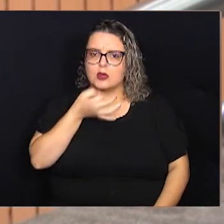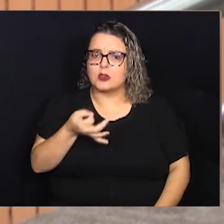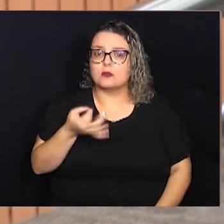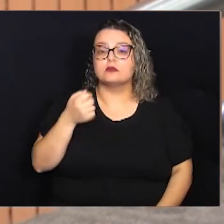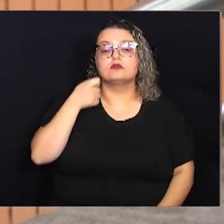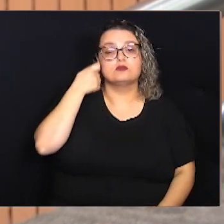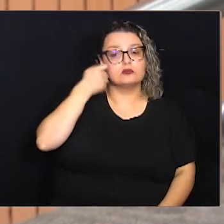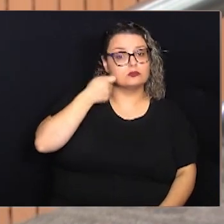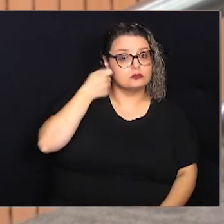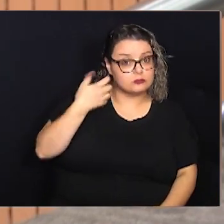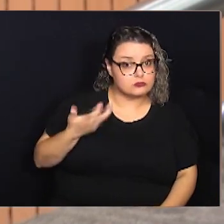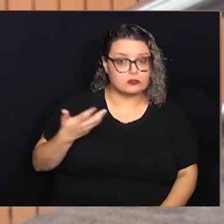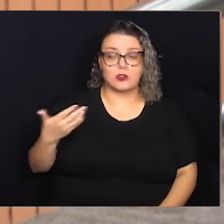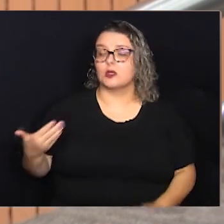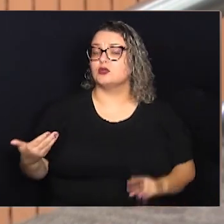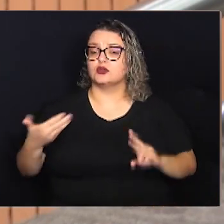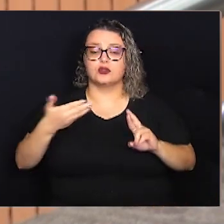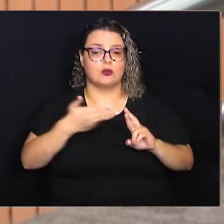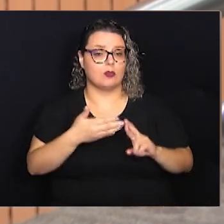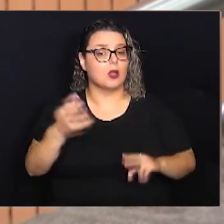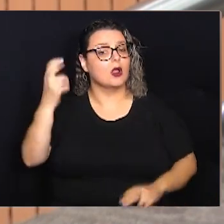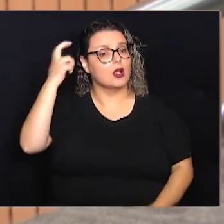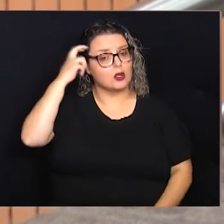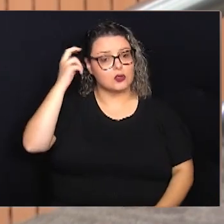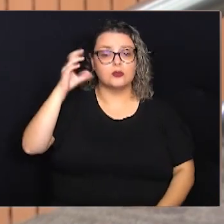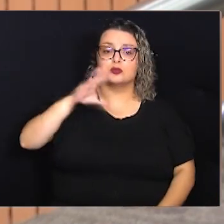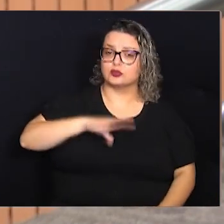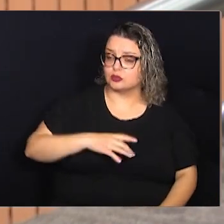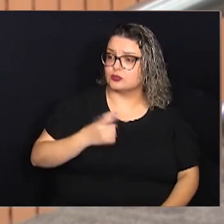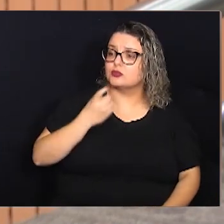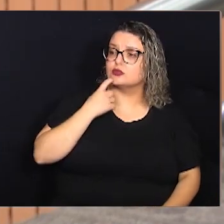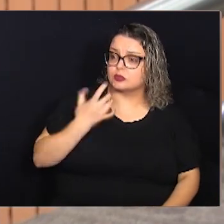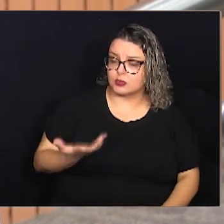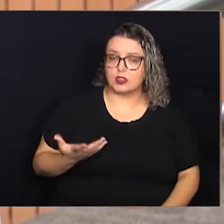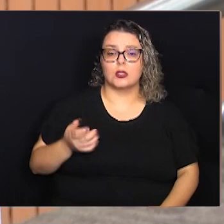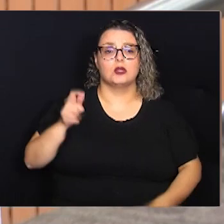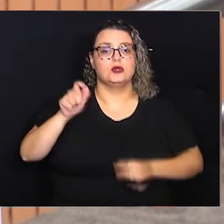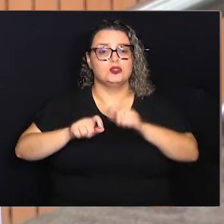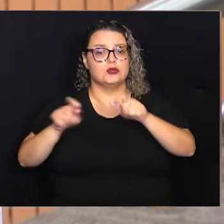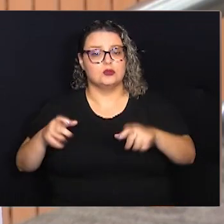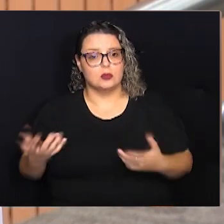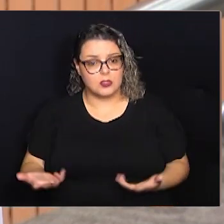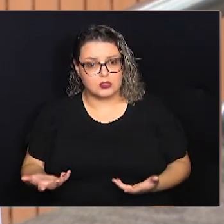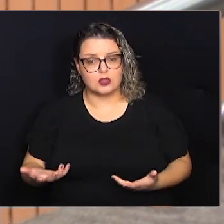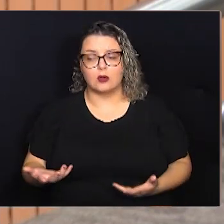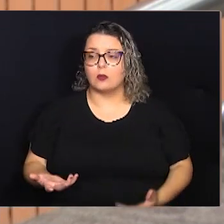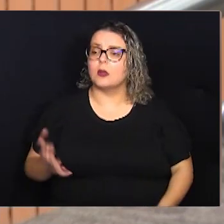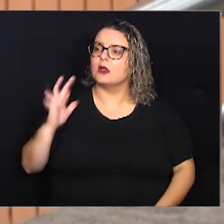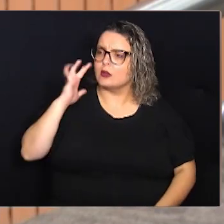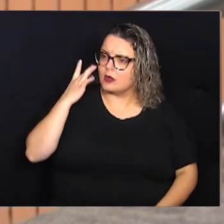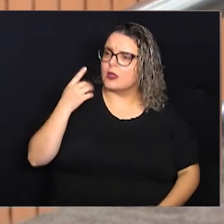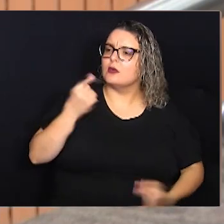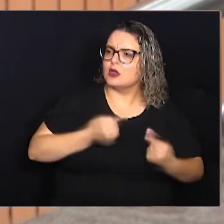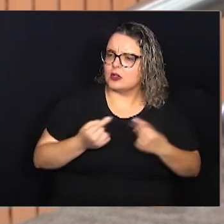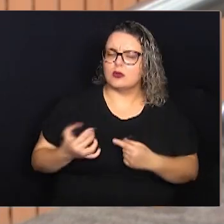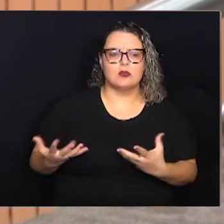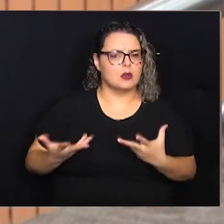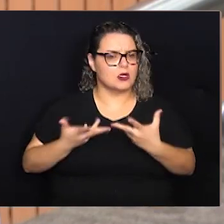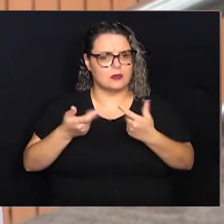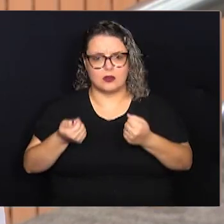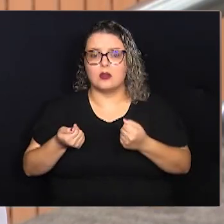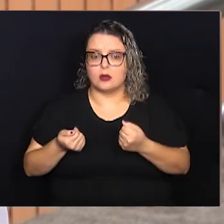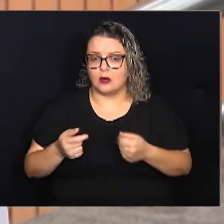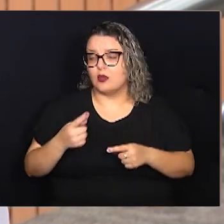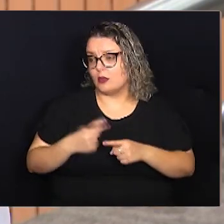ouvir opiniões de artistas, de representantes da cultura da cidade, de personalidades, e acho que foi um